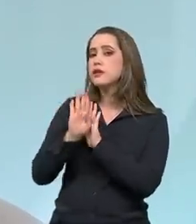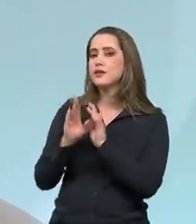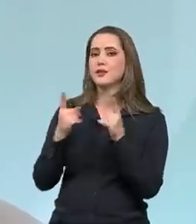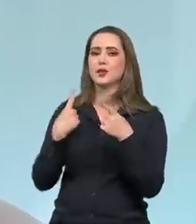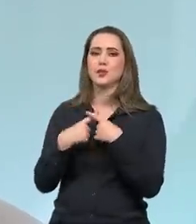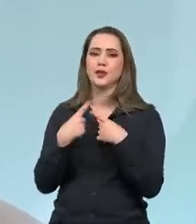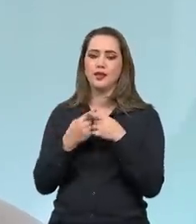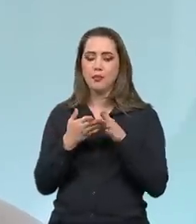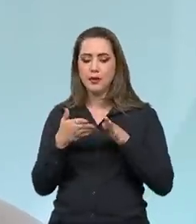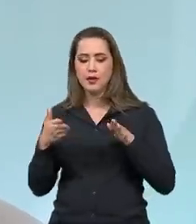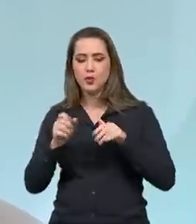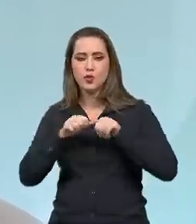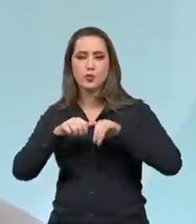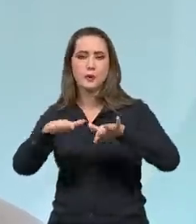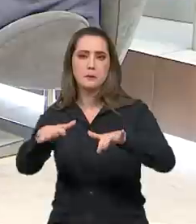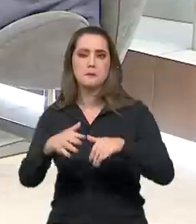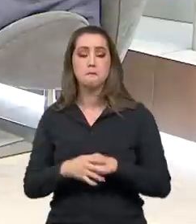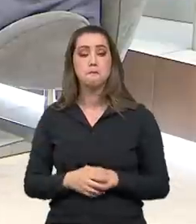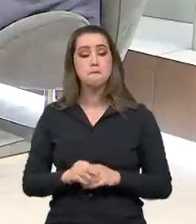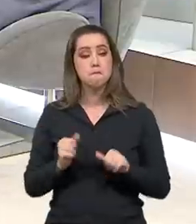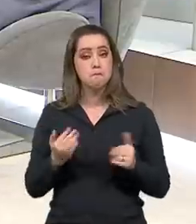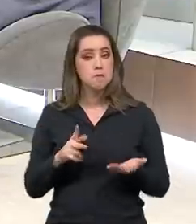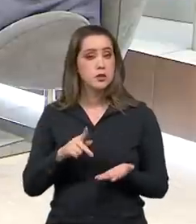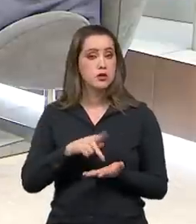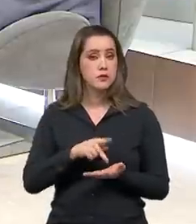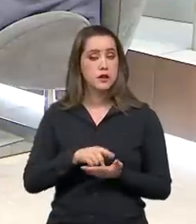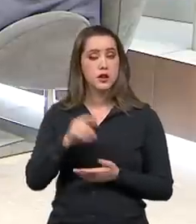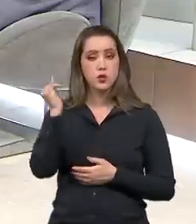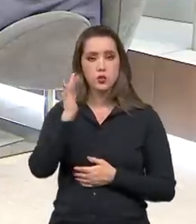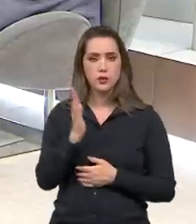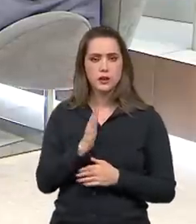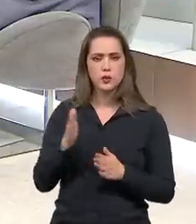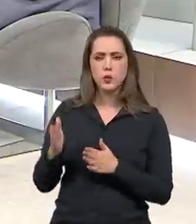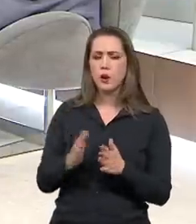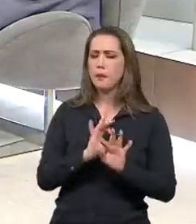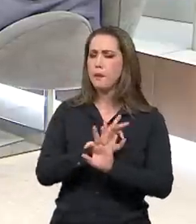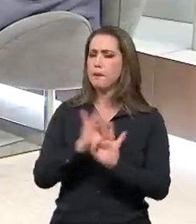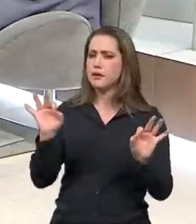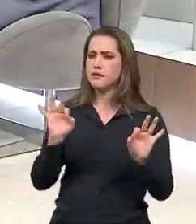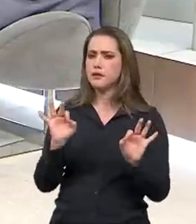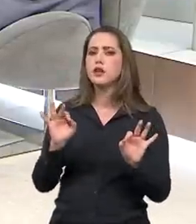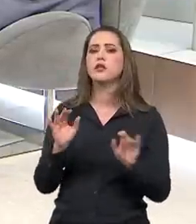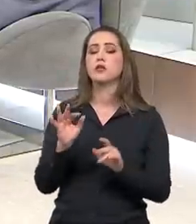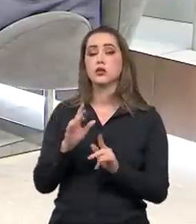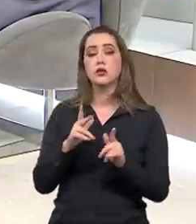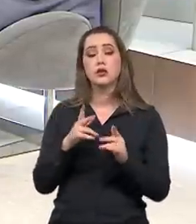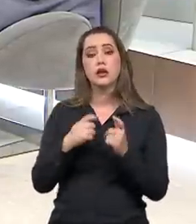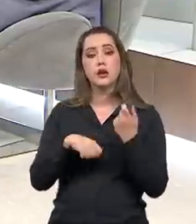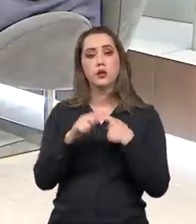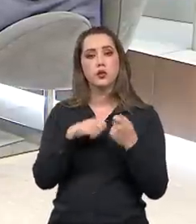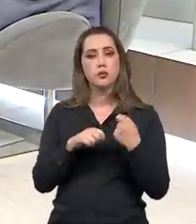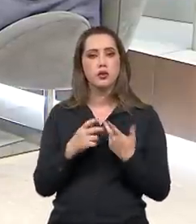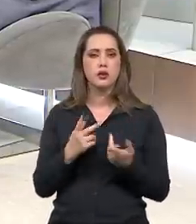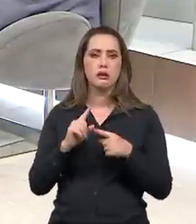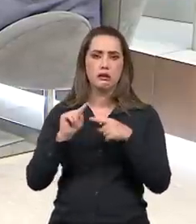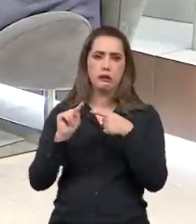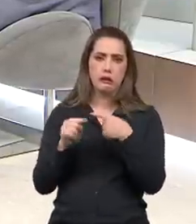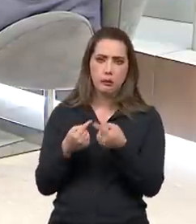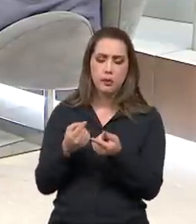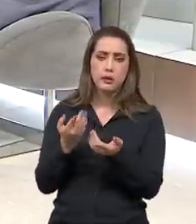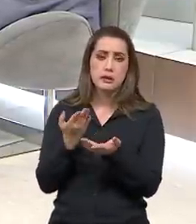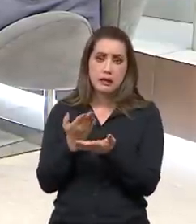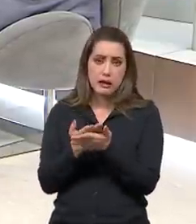por conta da pandemia. Então, o Brasil, na verdade, está numa trajetória muito virtuosa da economia, num pós-pandemia.